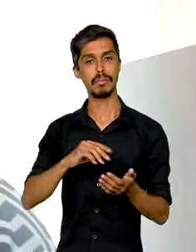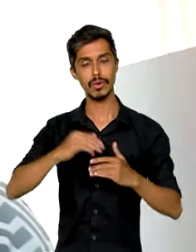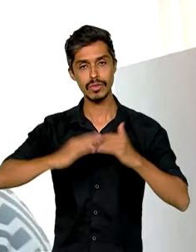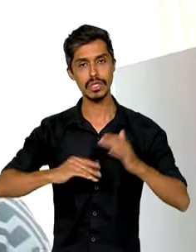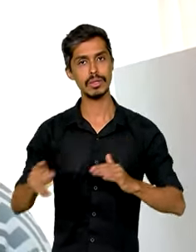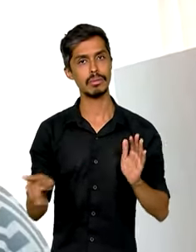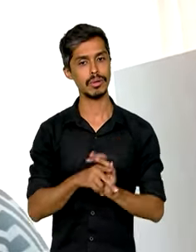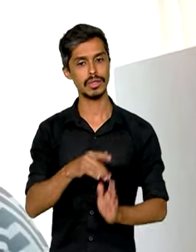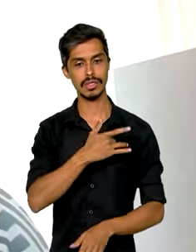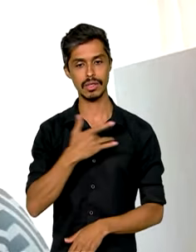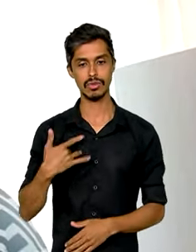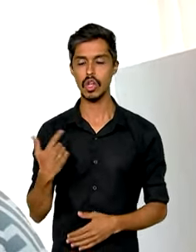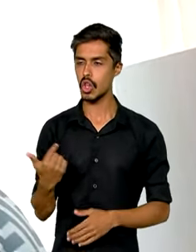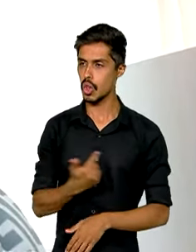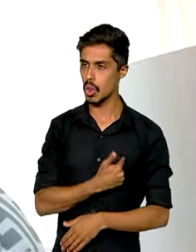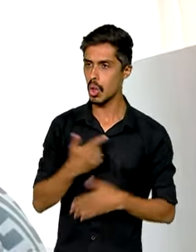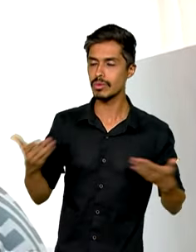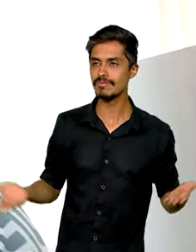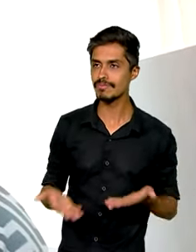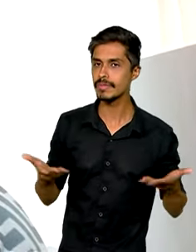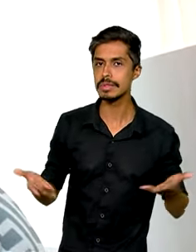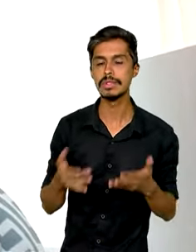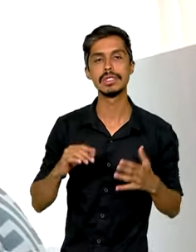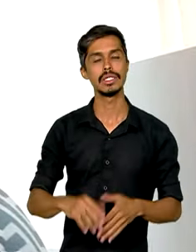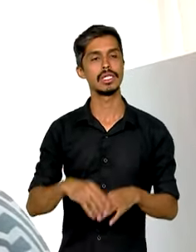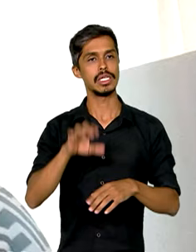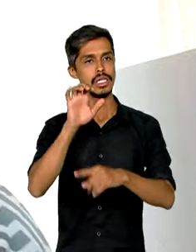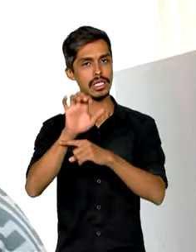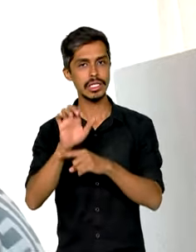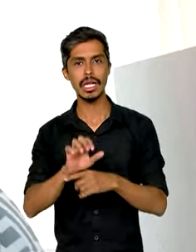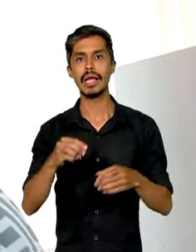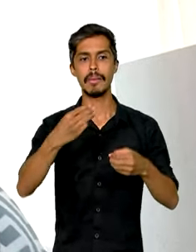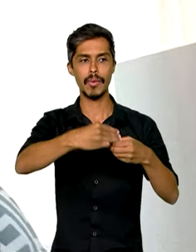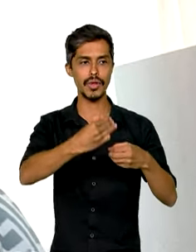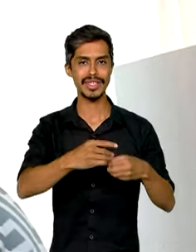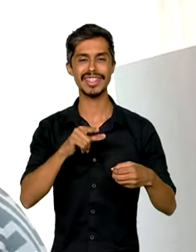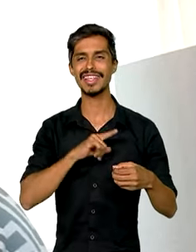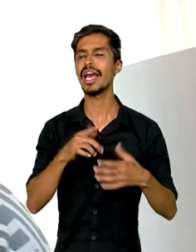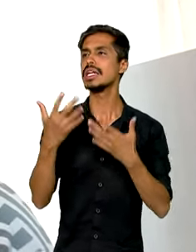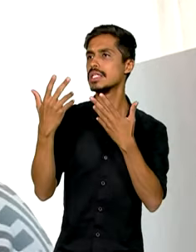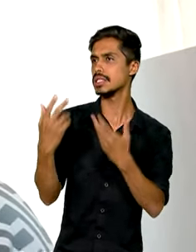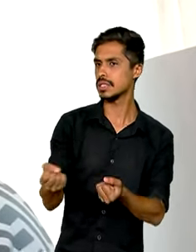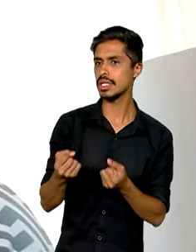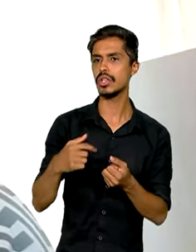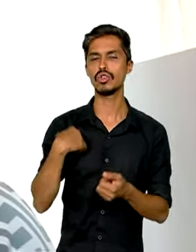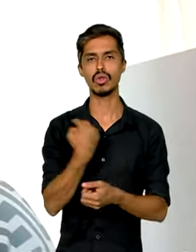estamos mobilizando desde essa ocasião estados e municípios que têm aderido